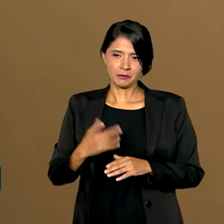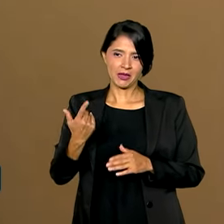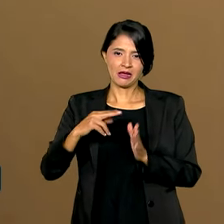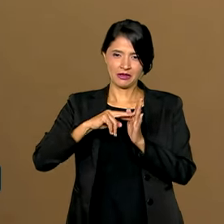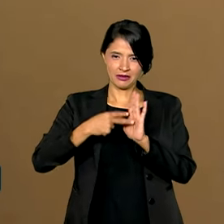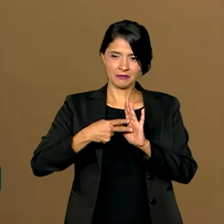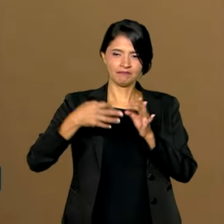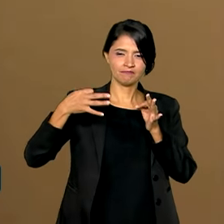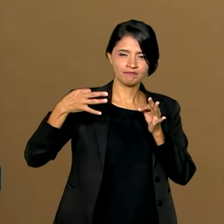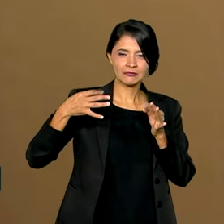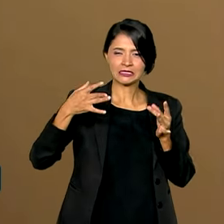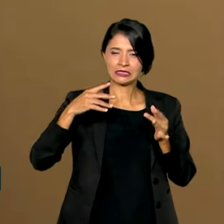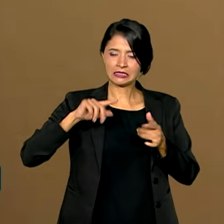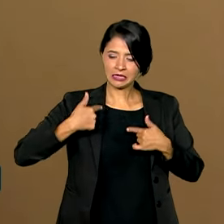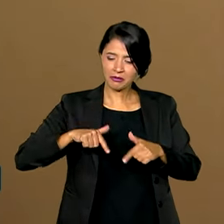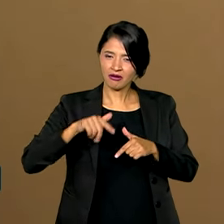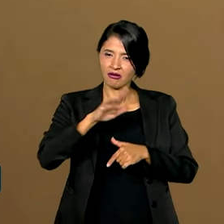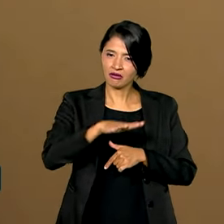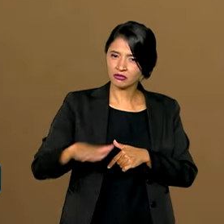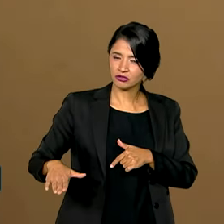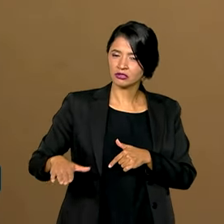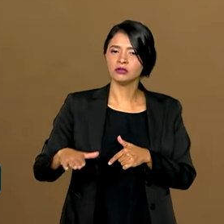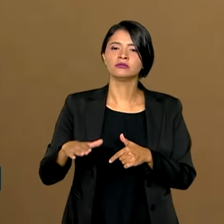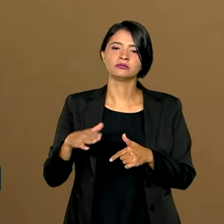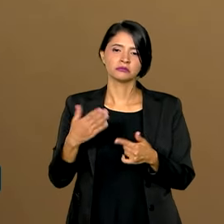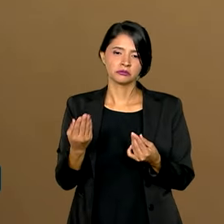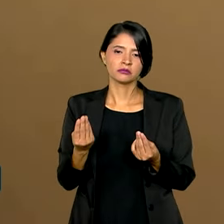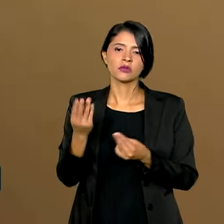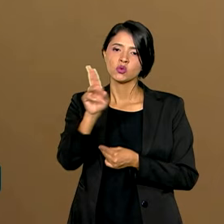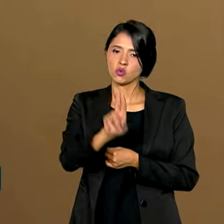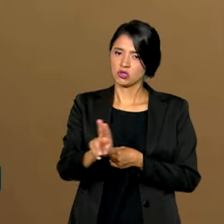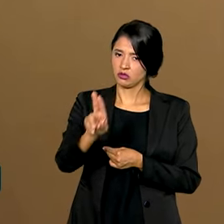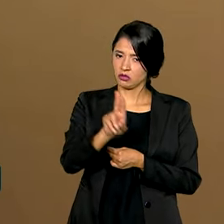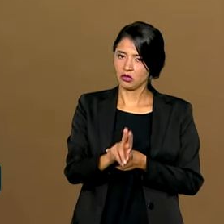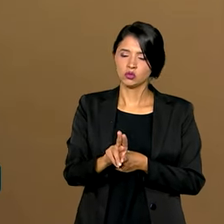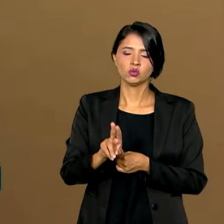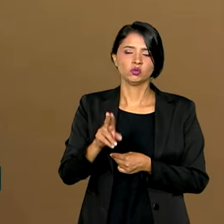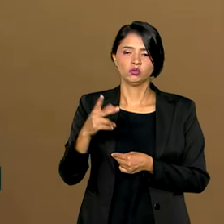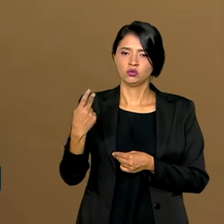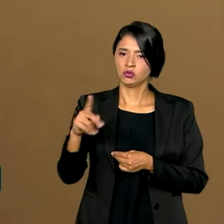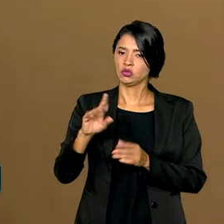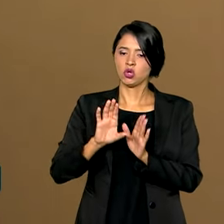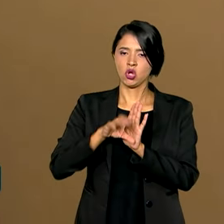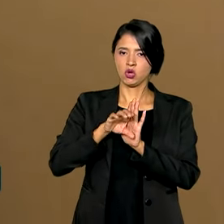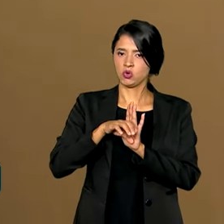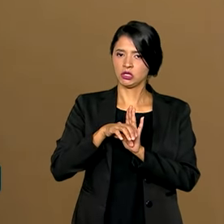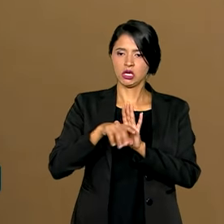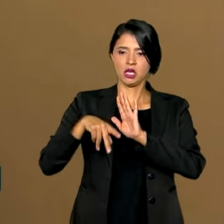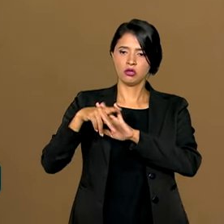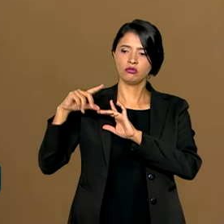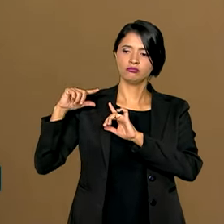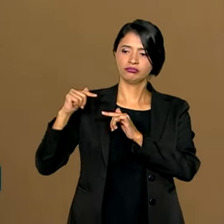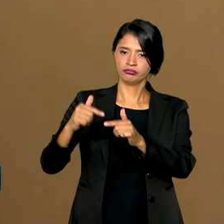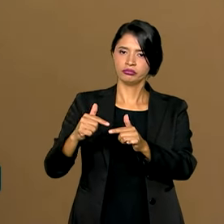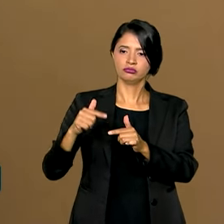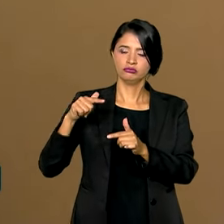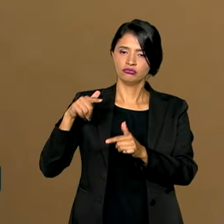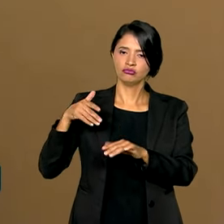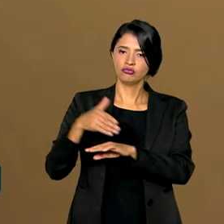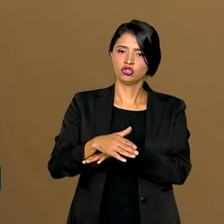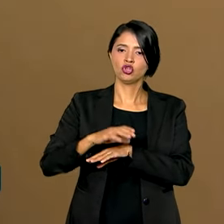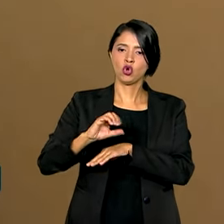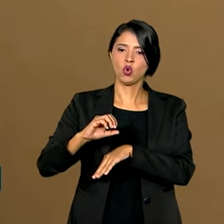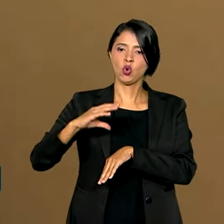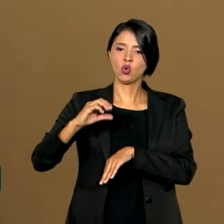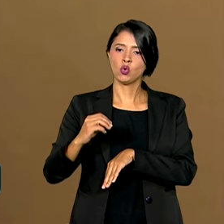infantil, é utilizado não apenas o conceito clássico de ocupação, que